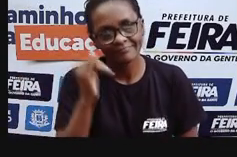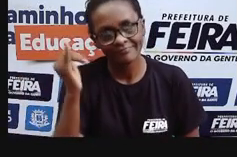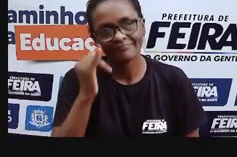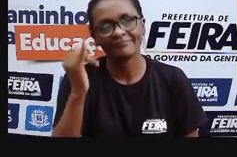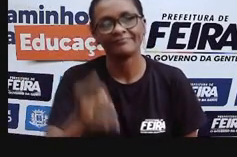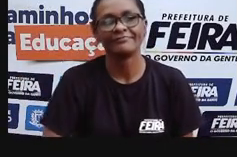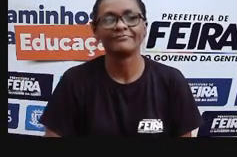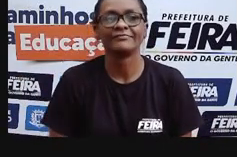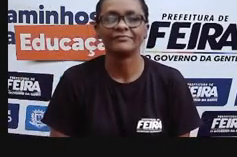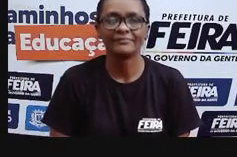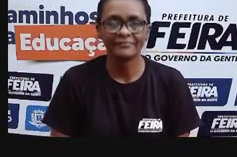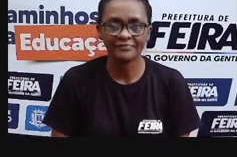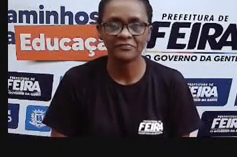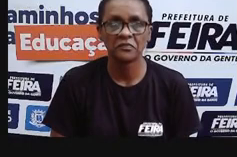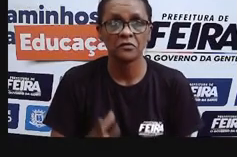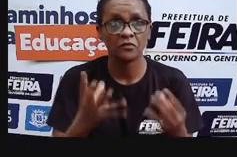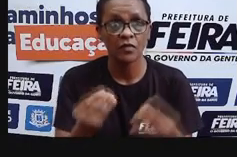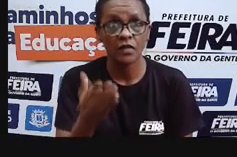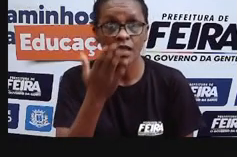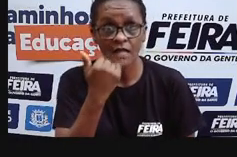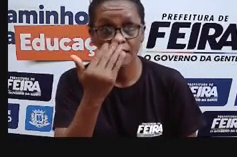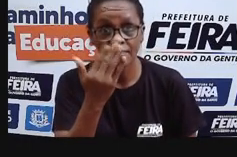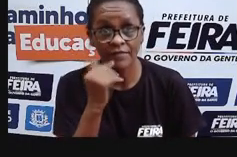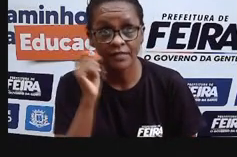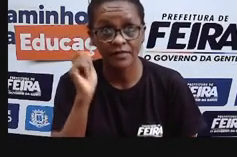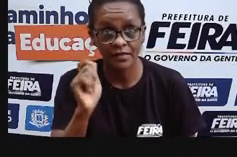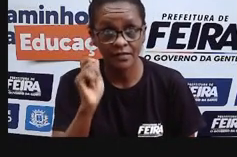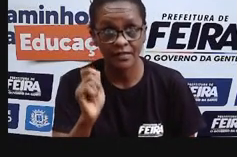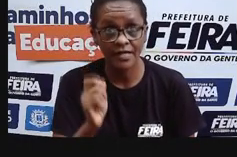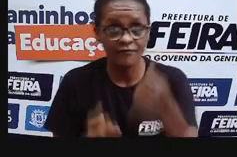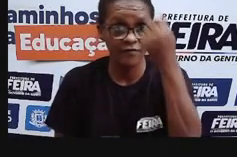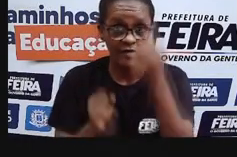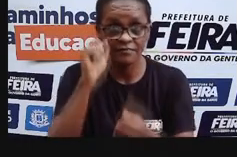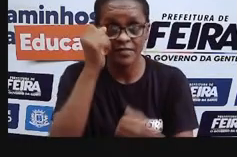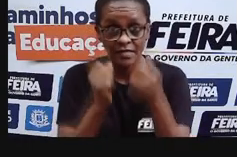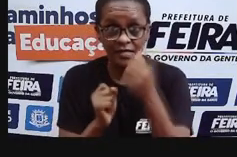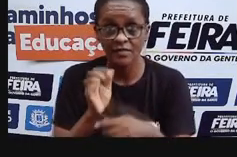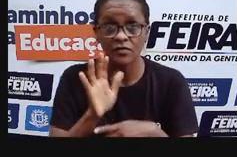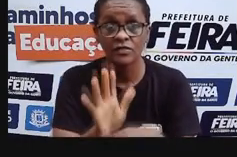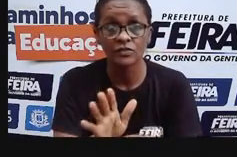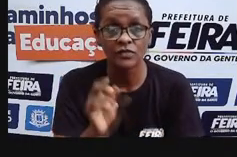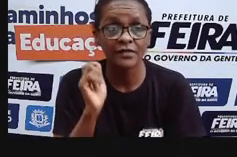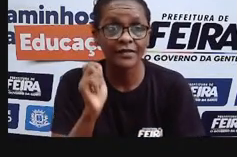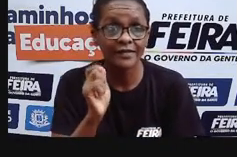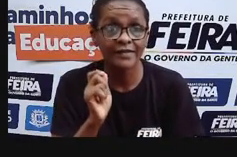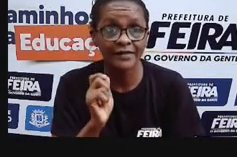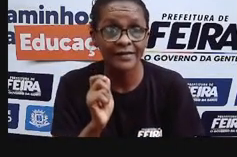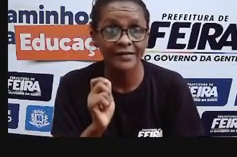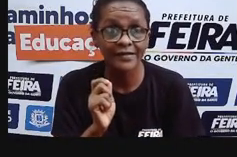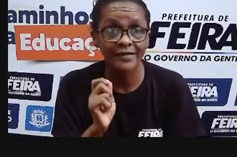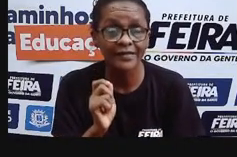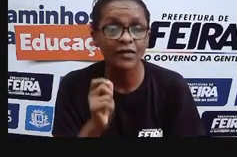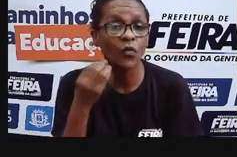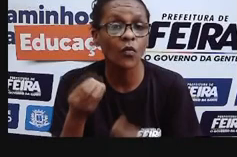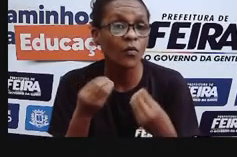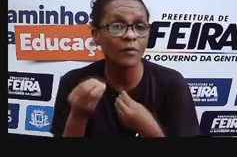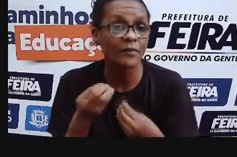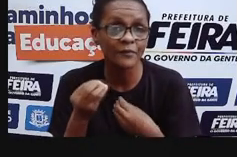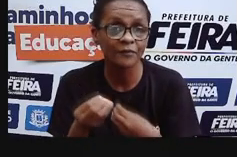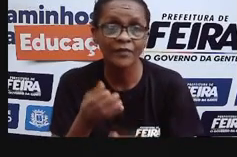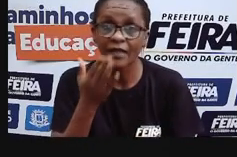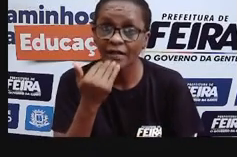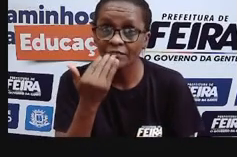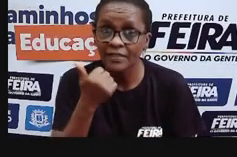molenga, mas a gente não sabe nem se é água, nem se é líquido, nem se é sólido, né? Esse meio termo. Então, essa